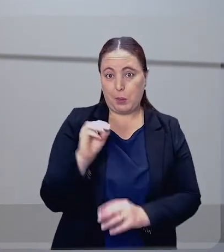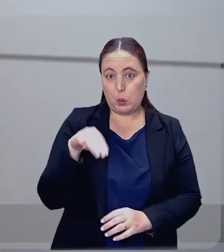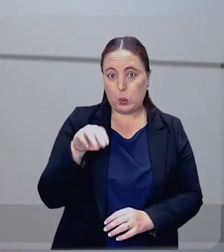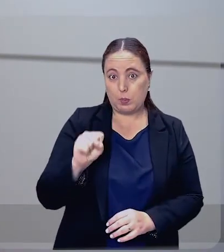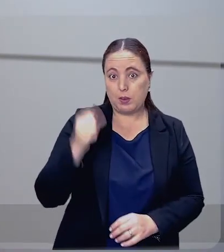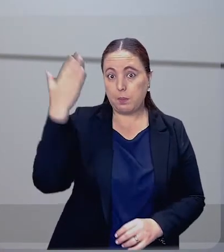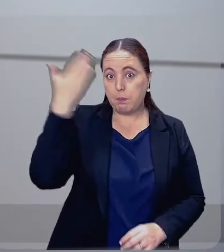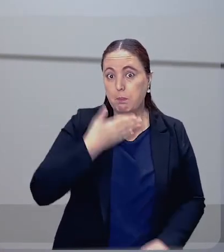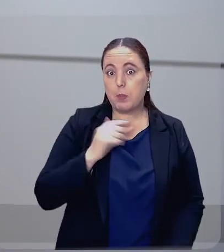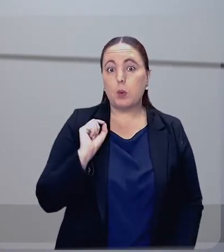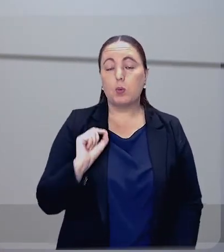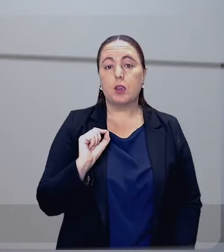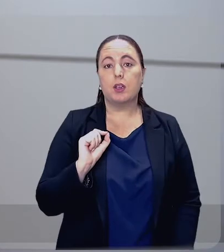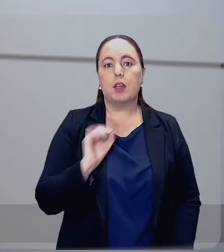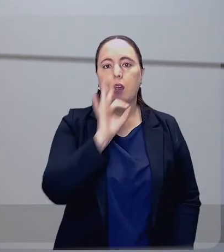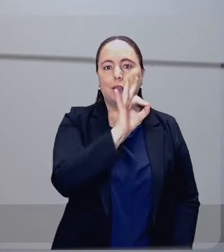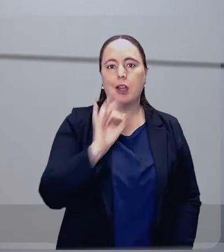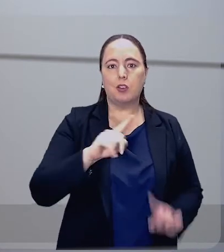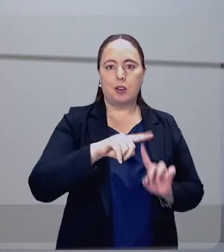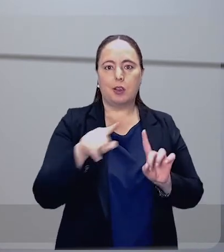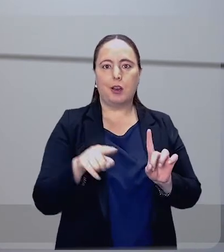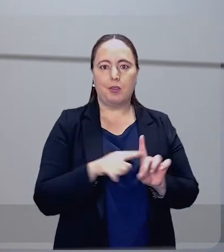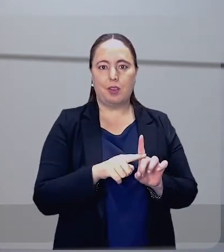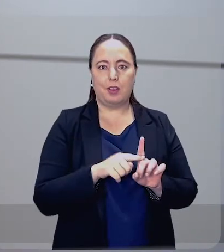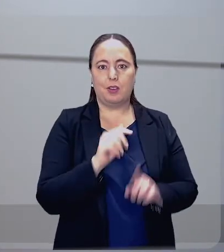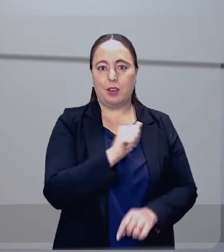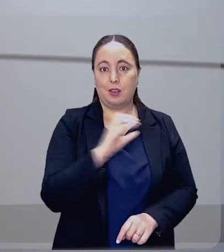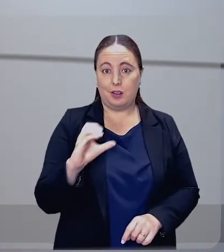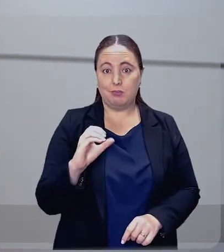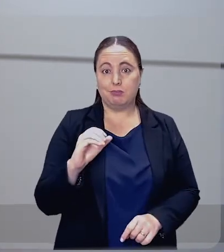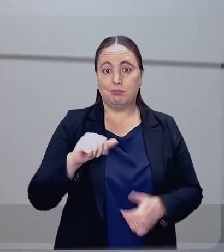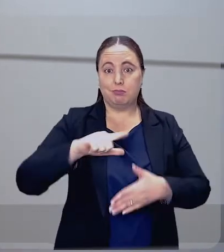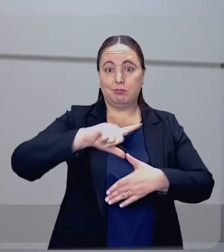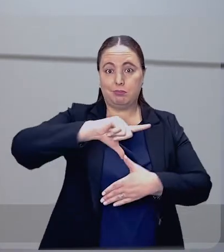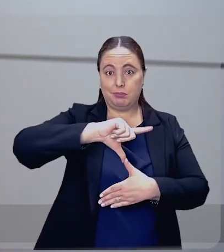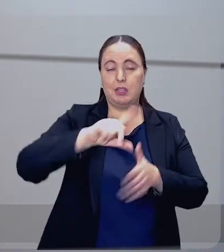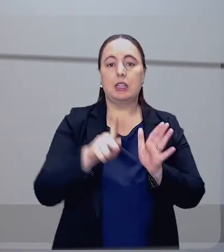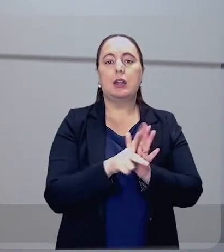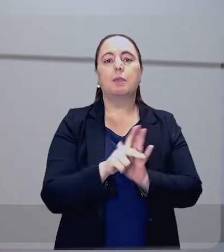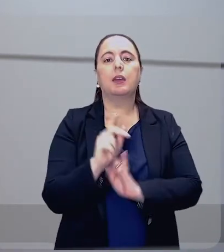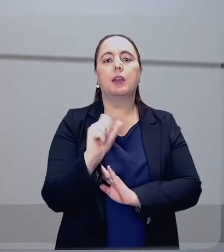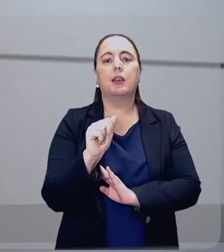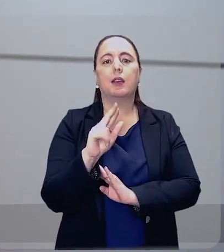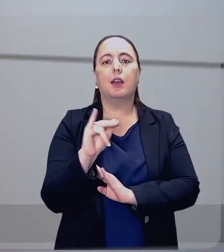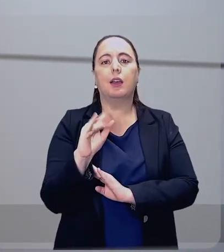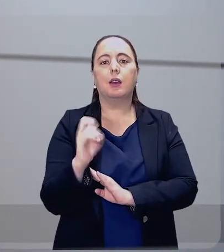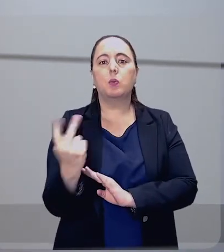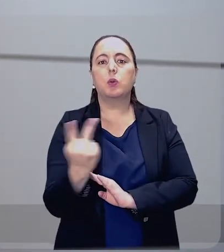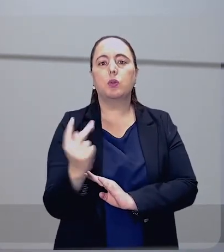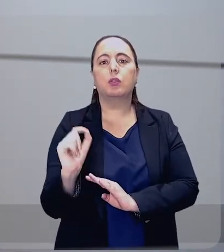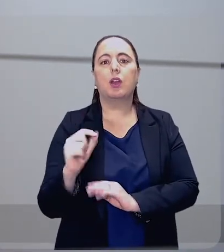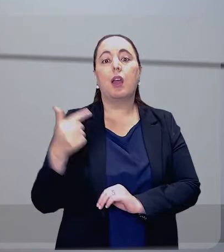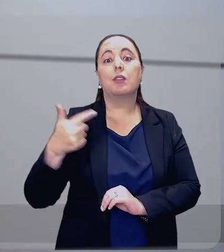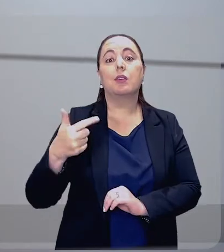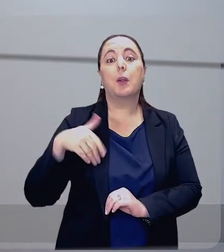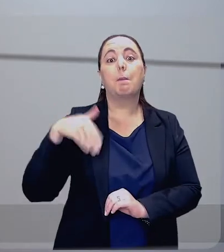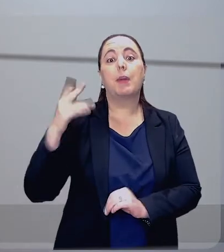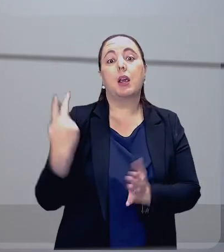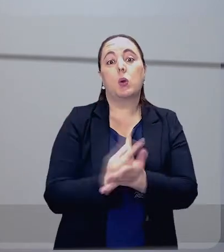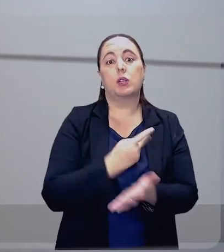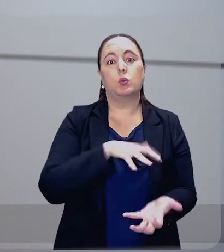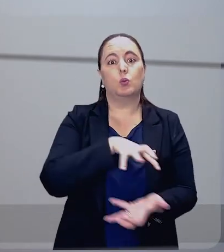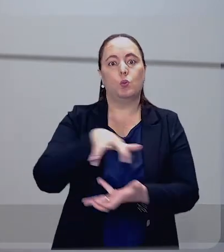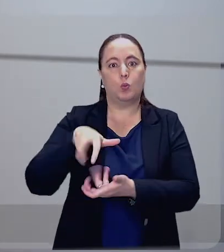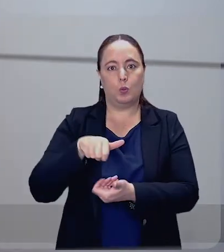Mundial da Saúde mostram que a taxa de gravidez entre adolescentes na América Latina e no Caribe é a segunda mais